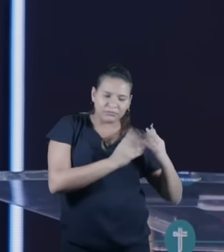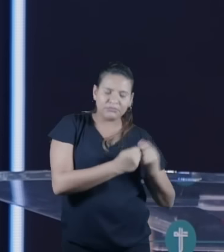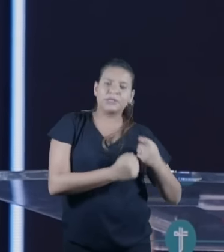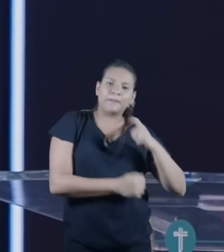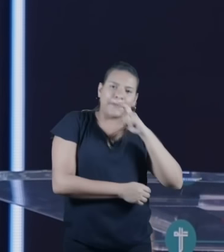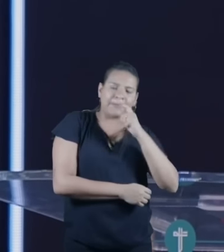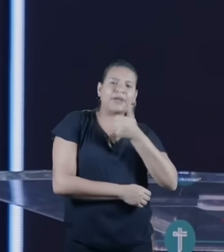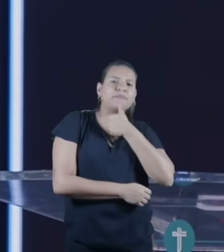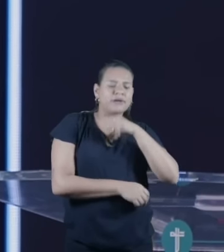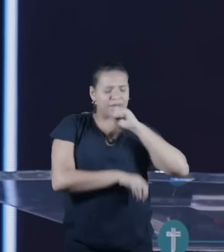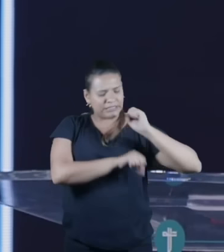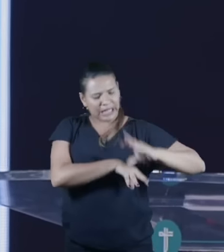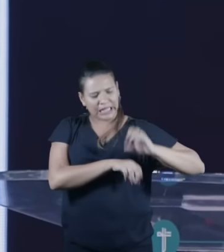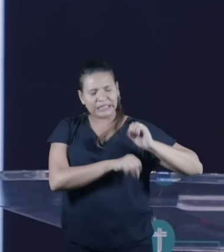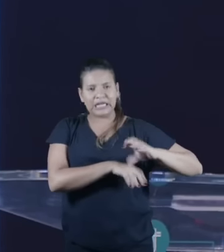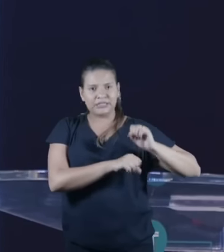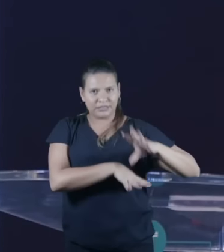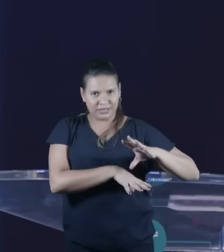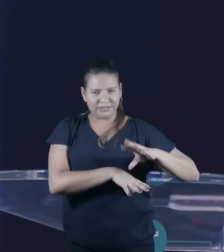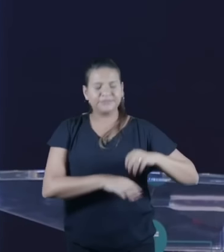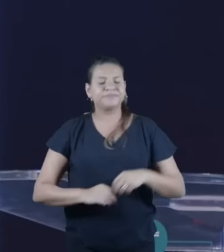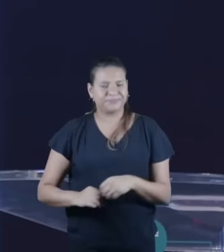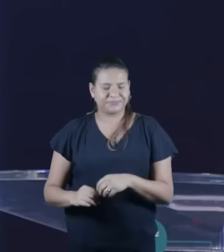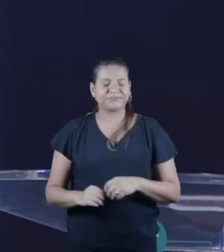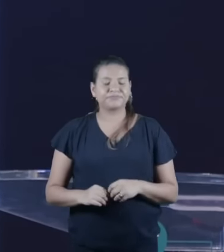A gente sabe que os pais de Jesus eram judeus, certo?